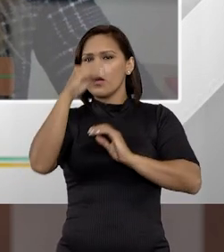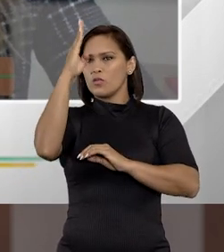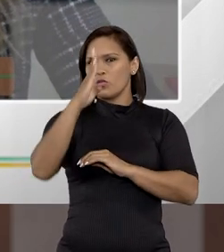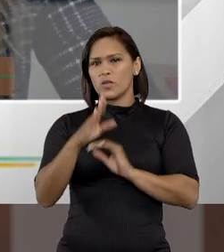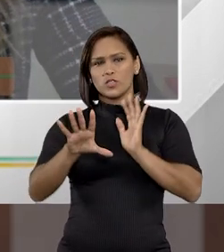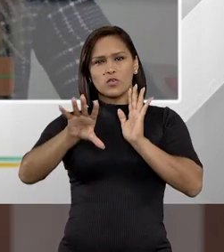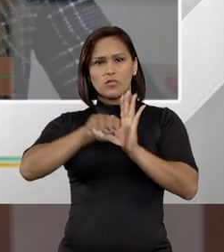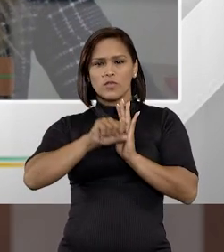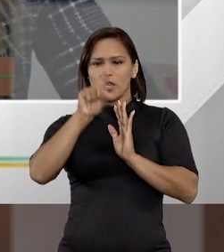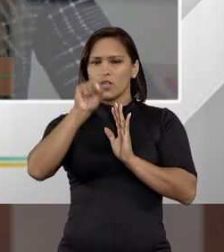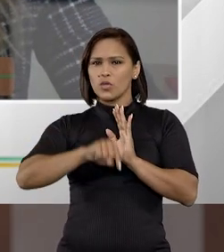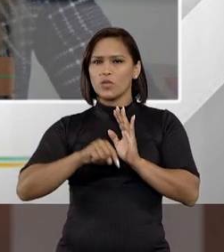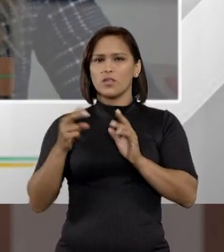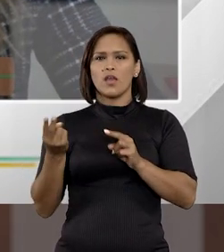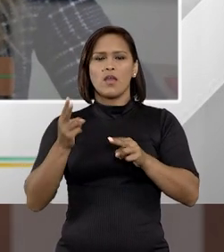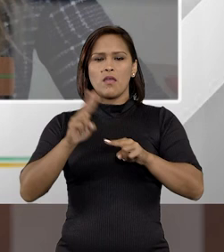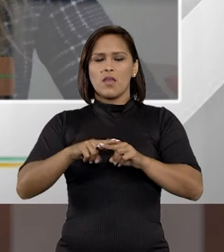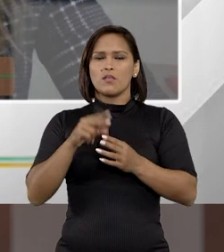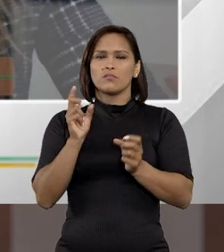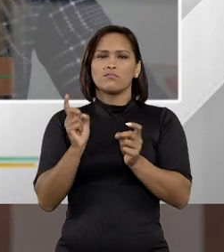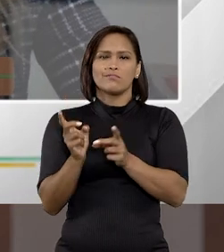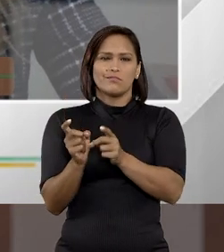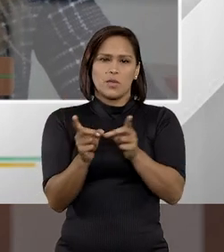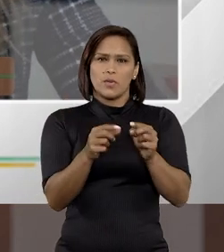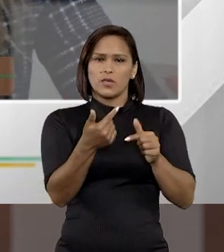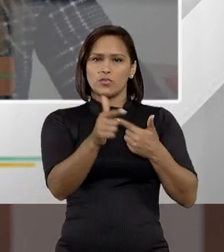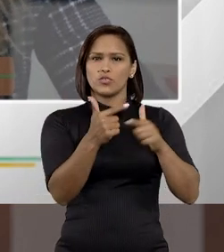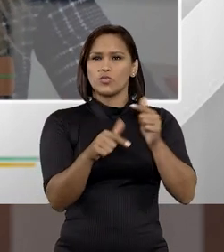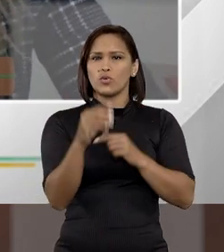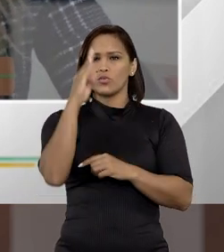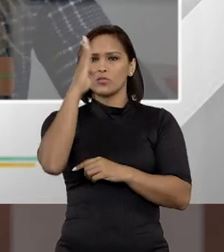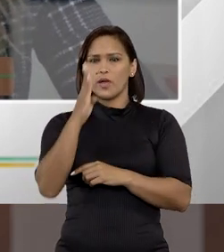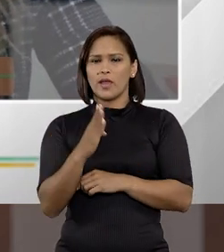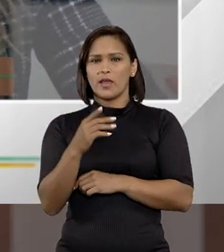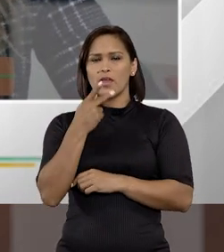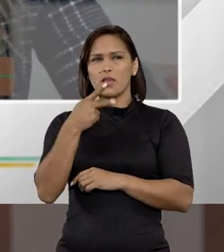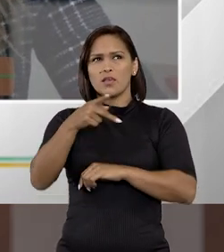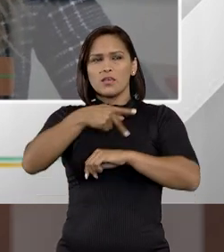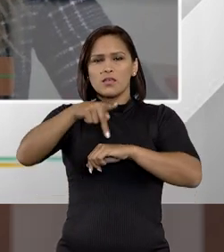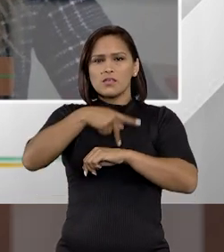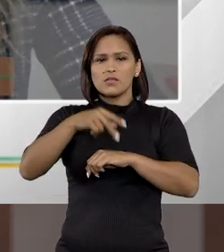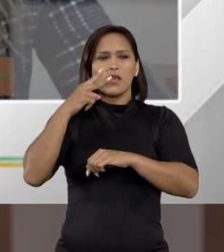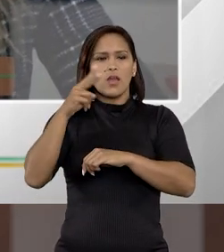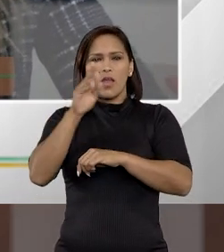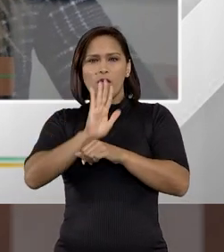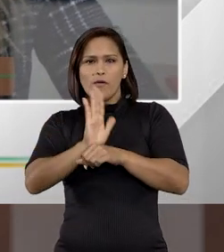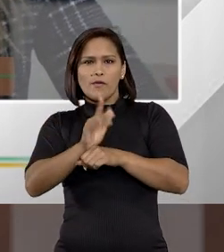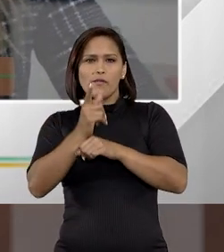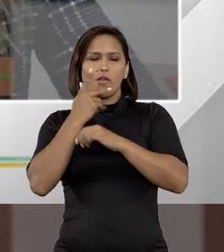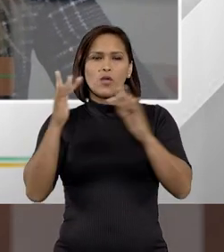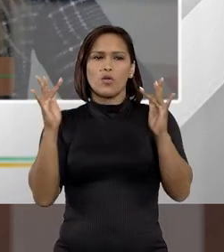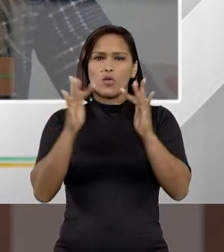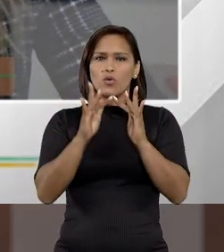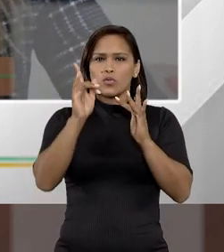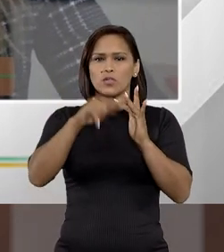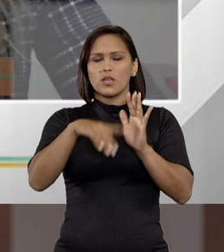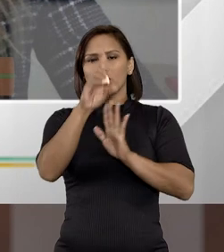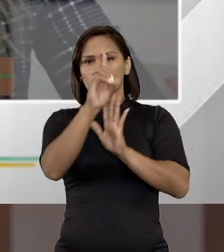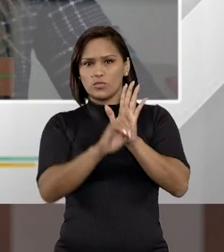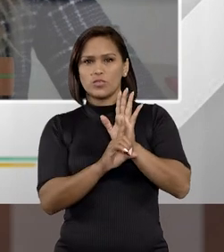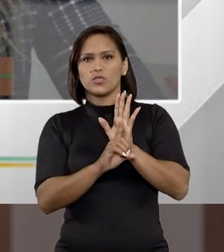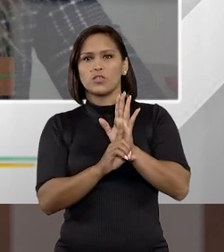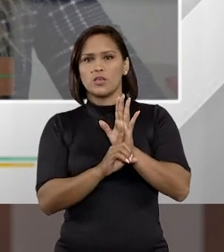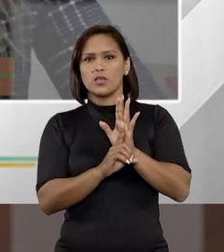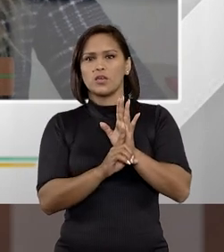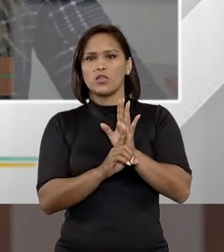Brasil não vai adotar as sanções perpétuas, né? Ao contrário de outros países que a gente até vê em filme, enfim, ou quem tem contato mesmo com